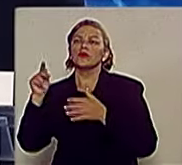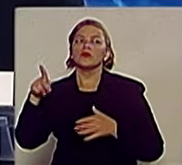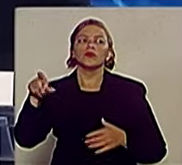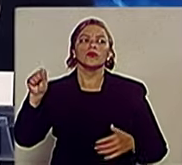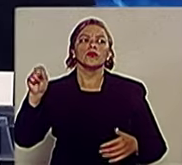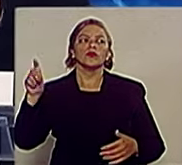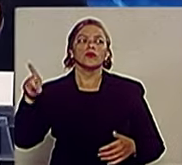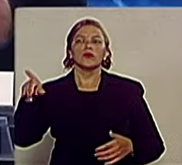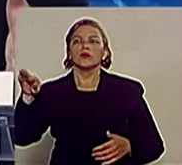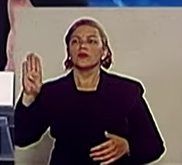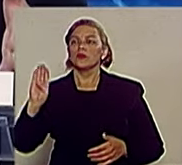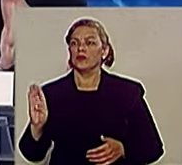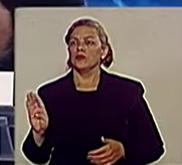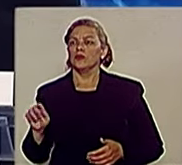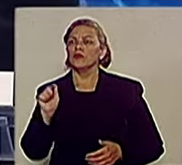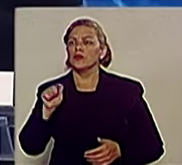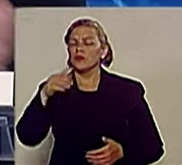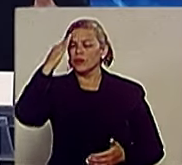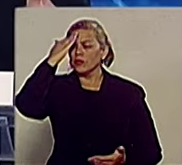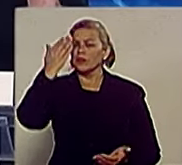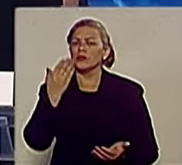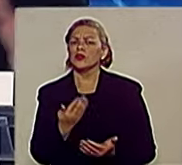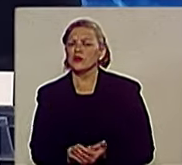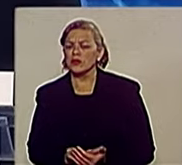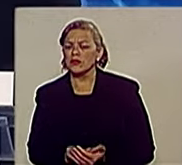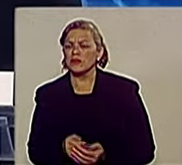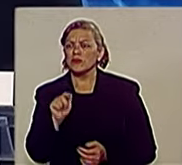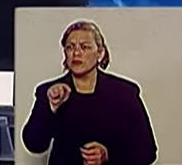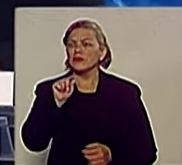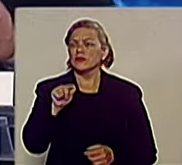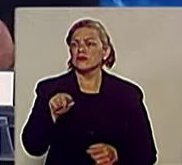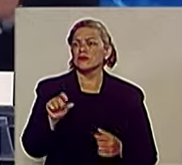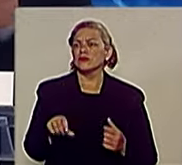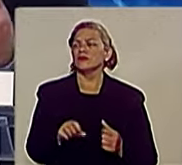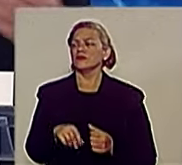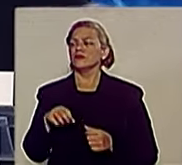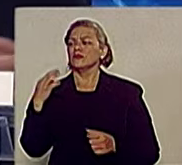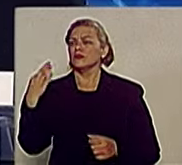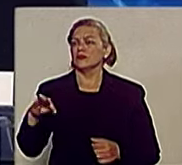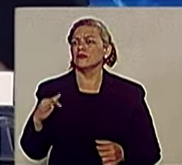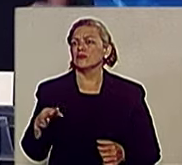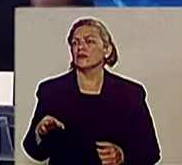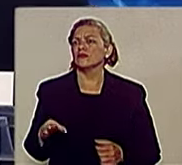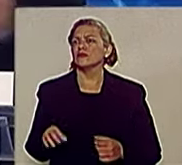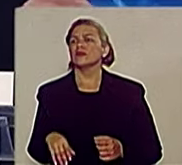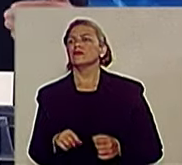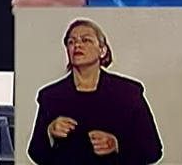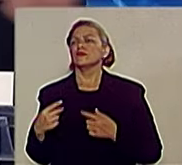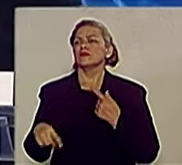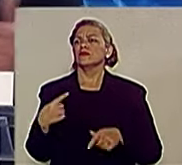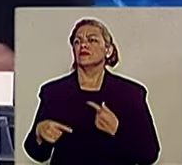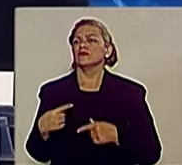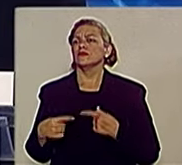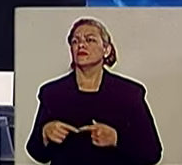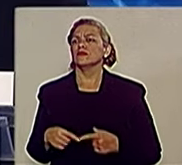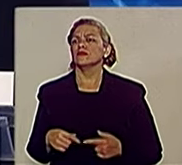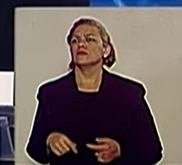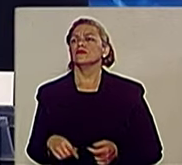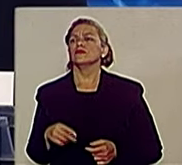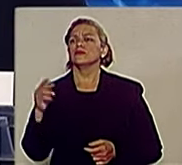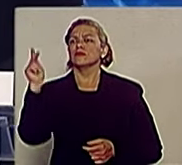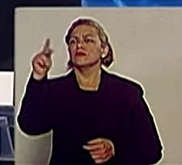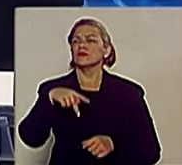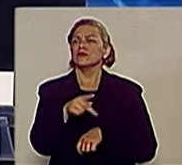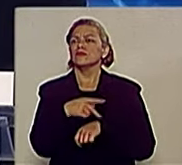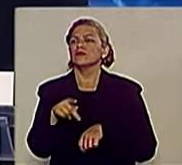acredita, que esse tipo de política é o que vai resolver o problema no país? Que se deve fazer esse tipo de política, essa ciranda entre todos os candidatos,